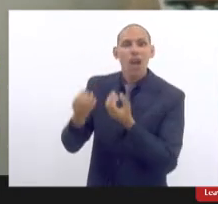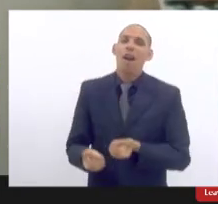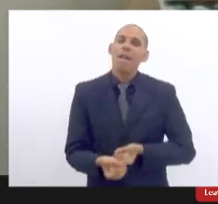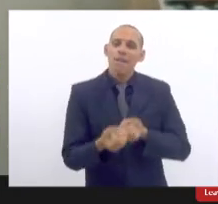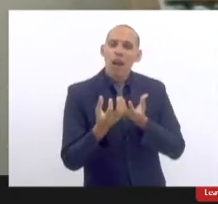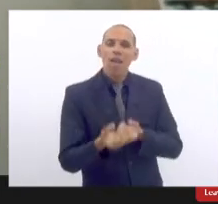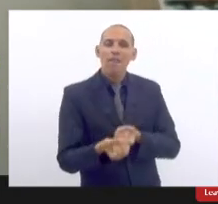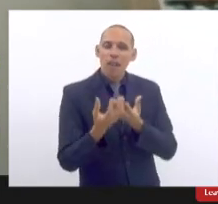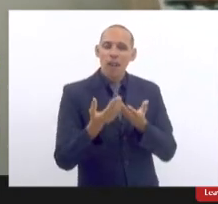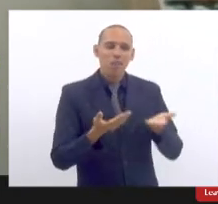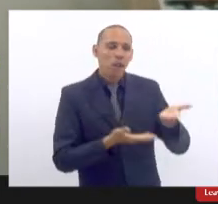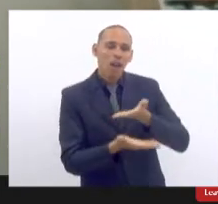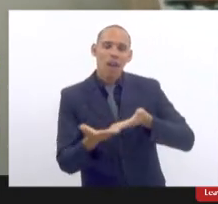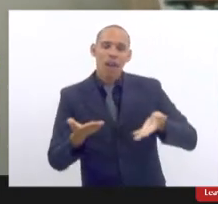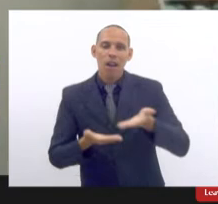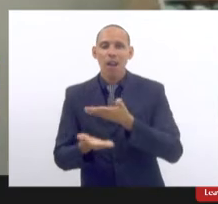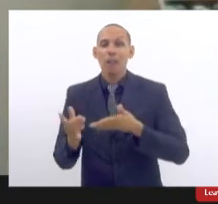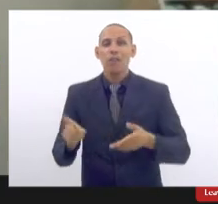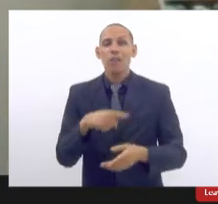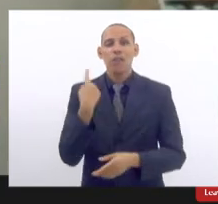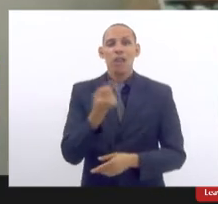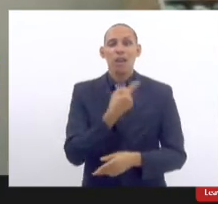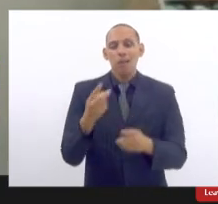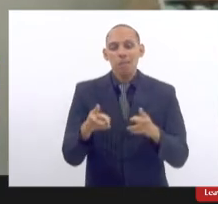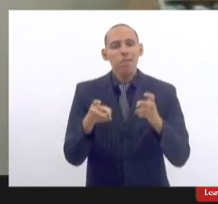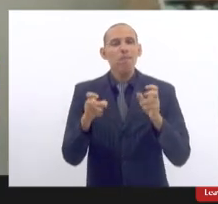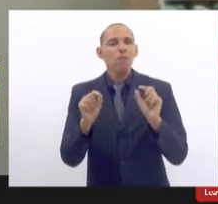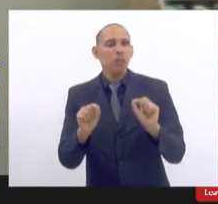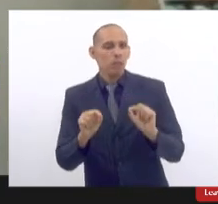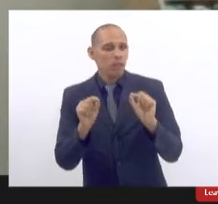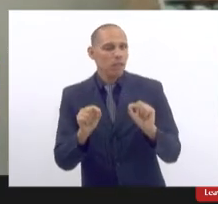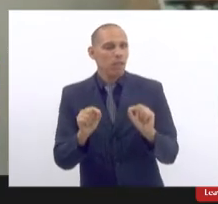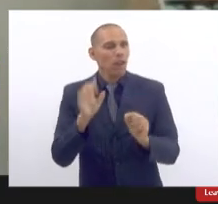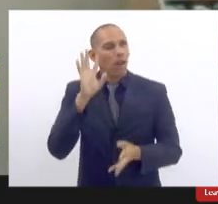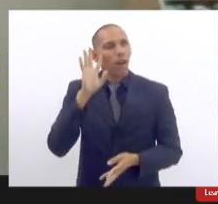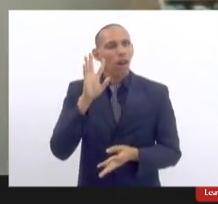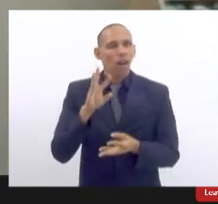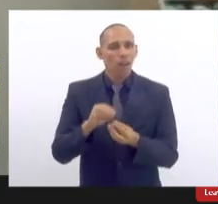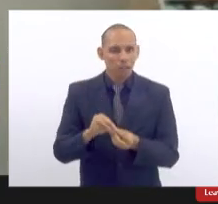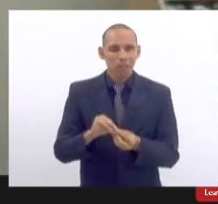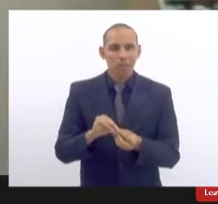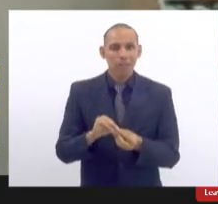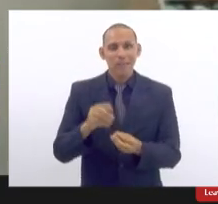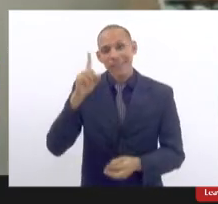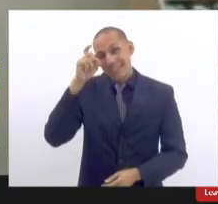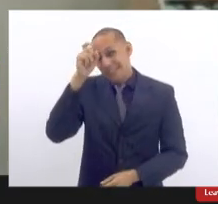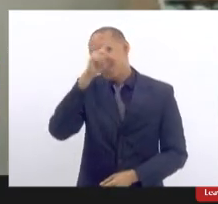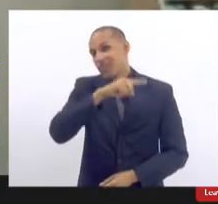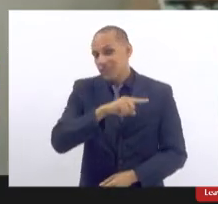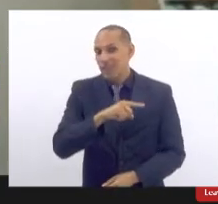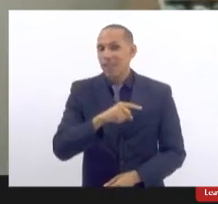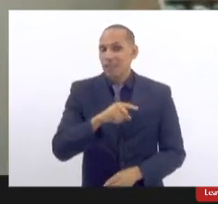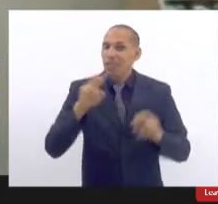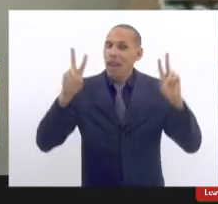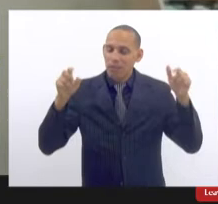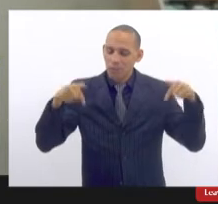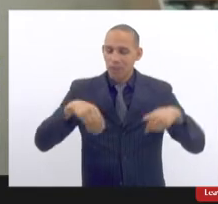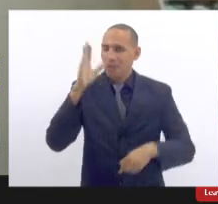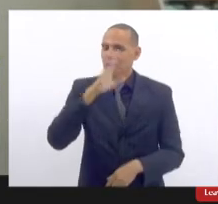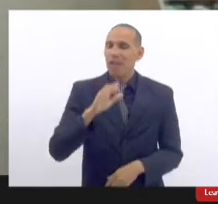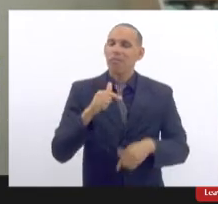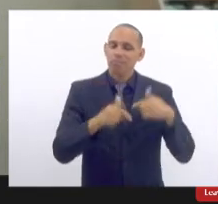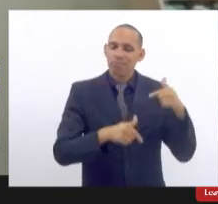consentida, a gente já consegue ter uma noção do quanto é difícil trabalhar esse assunto aqui no Brasil.